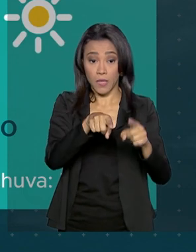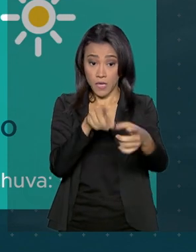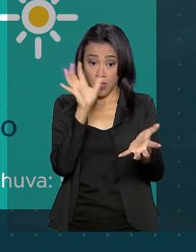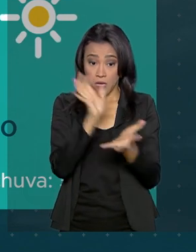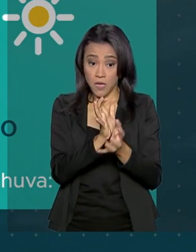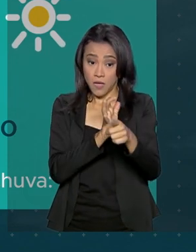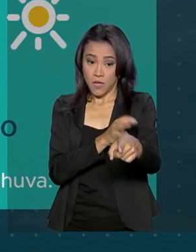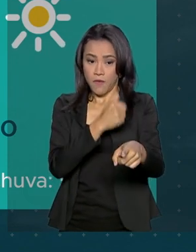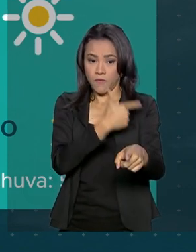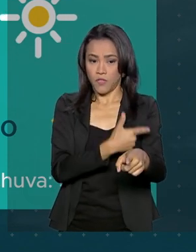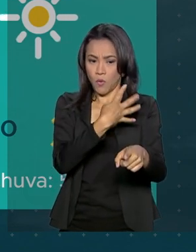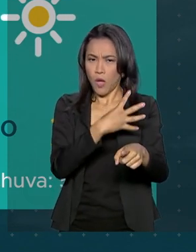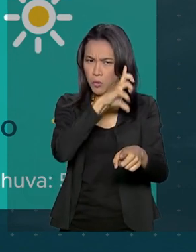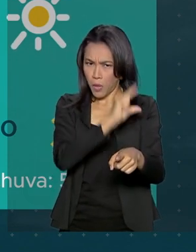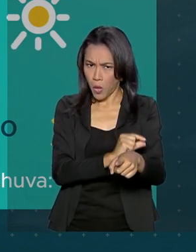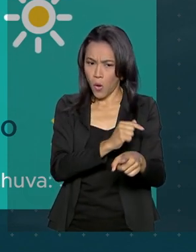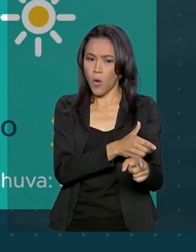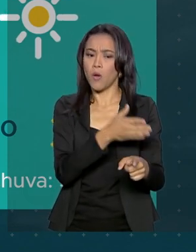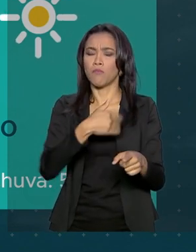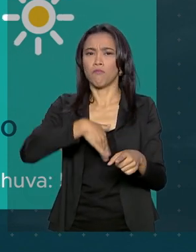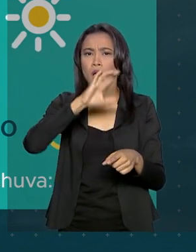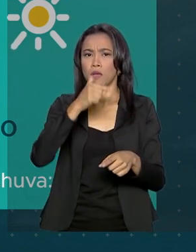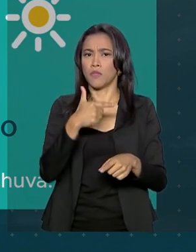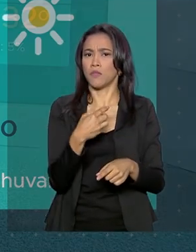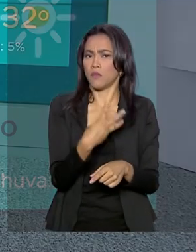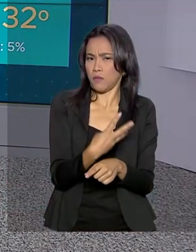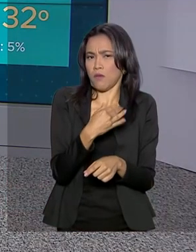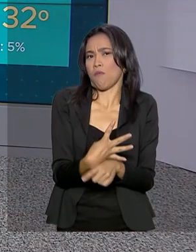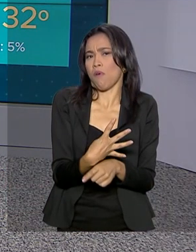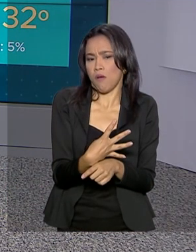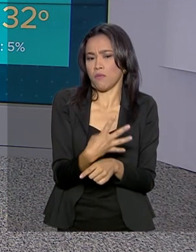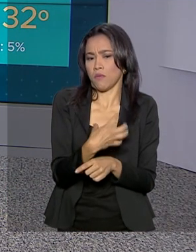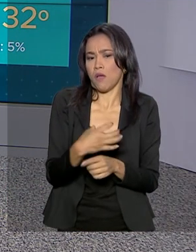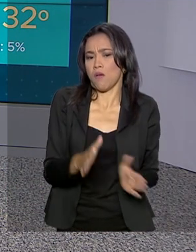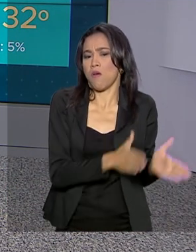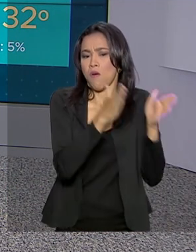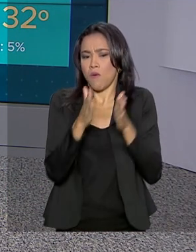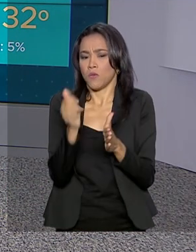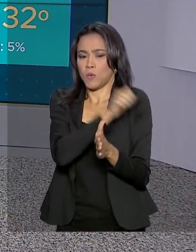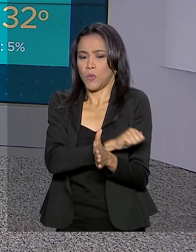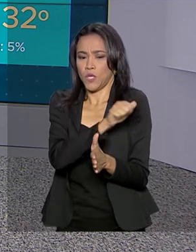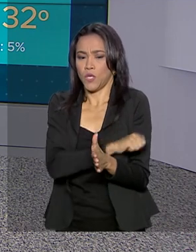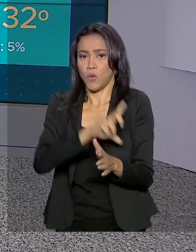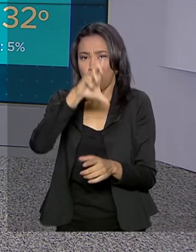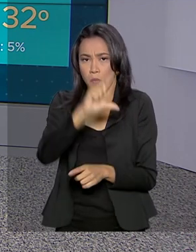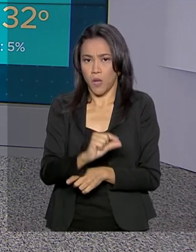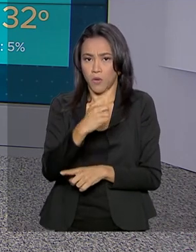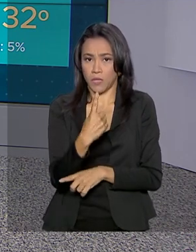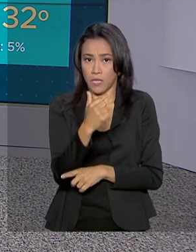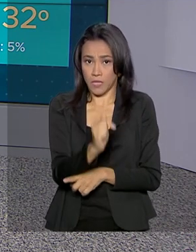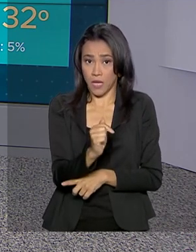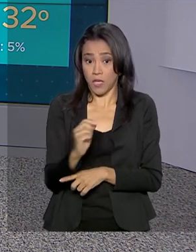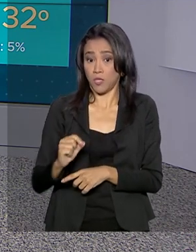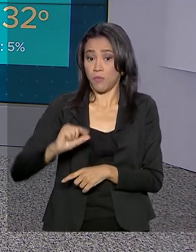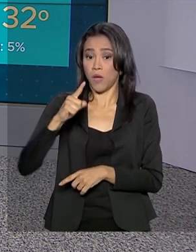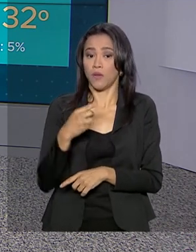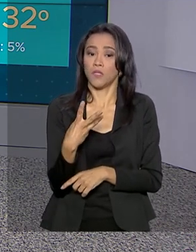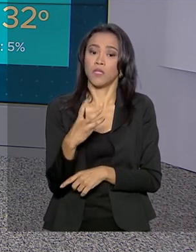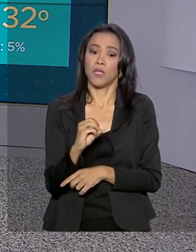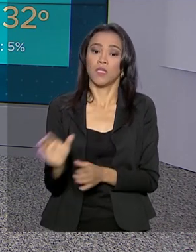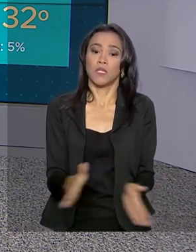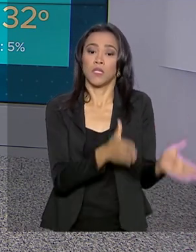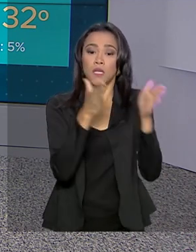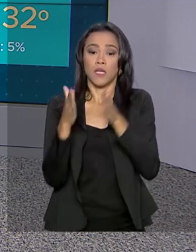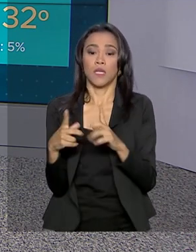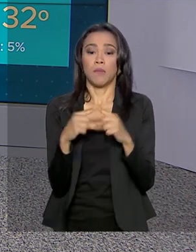termômetros marcam mínima de 24, máxima de 34 graus. No Rio de Janeiro, mínima de 17, máxima de 30 e